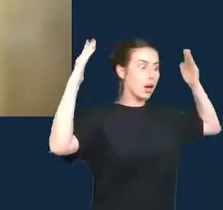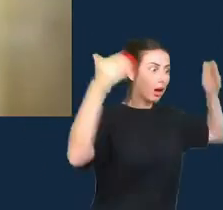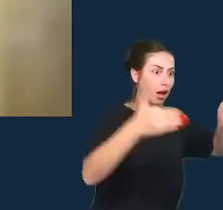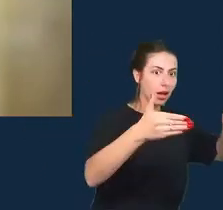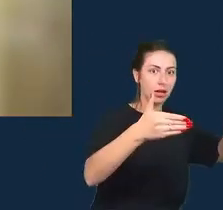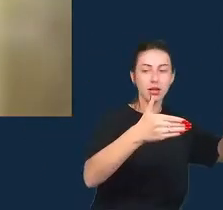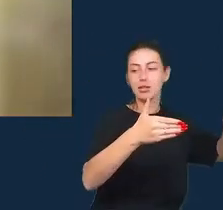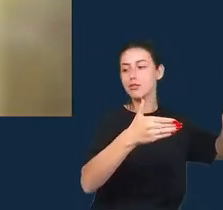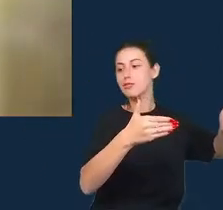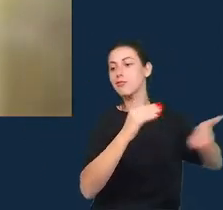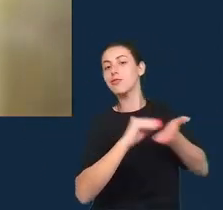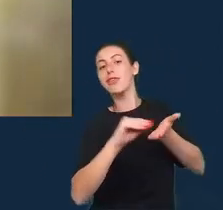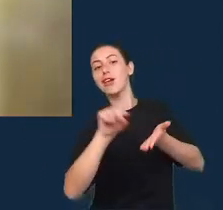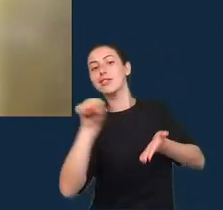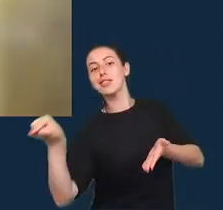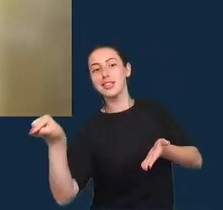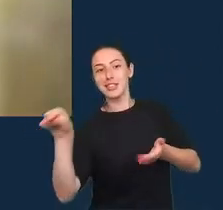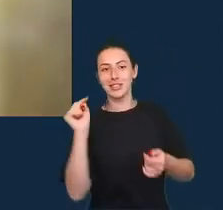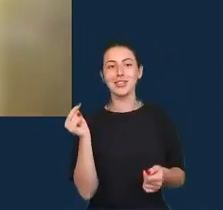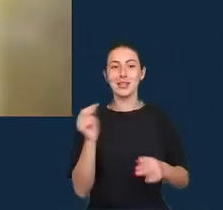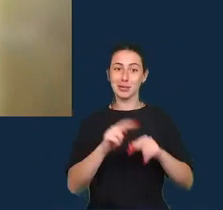também é algo que devemos ter em mente